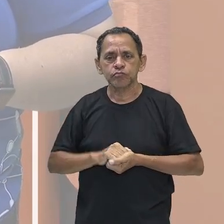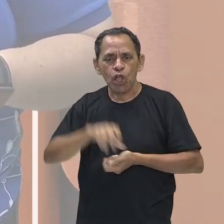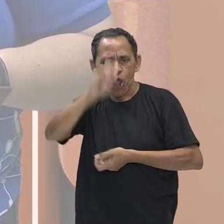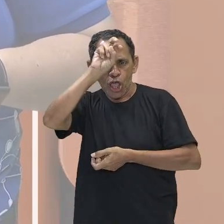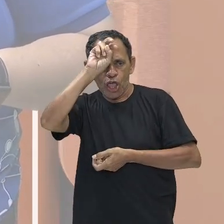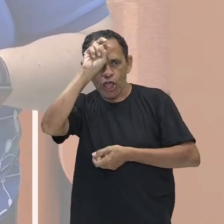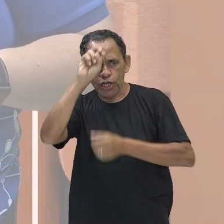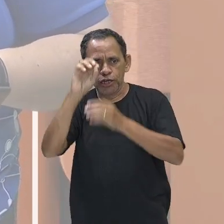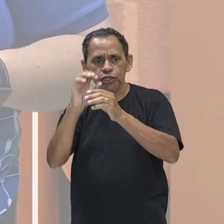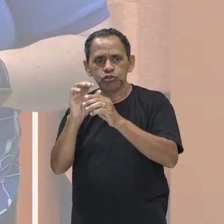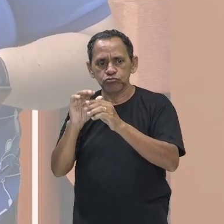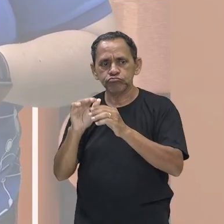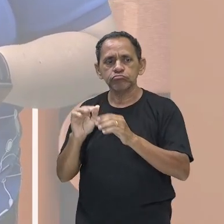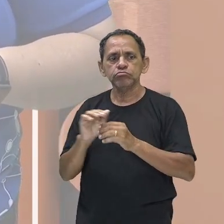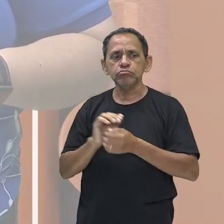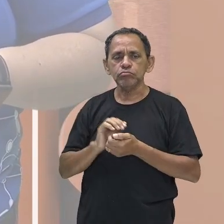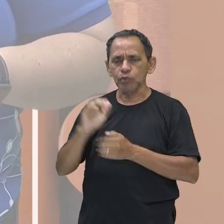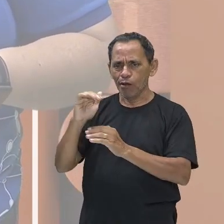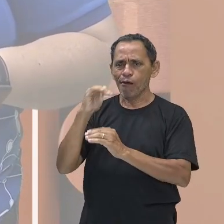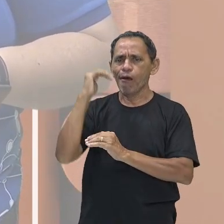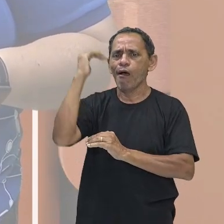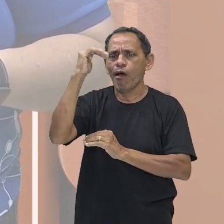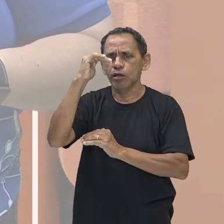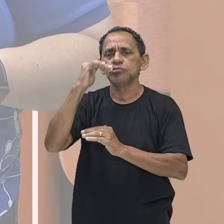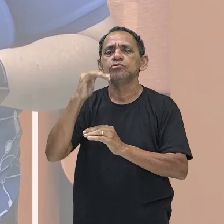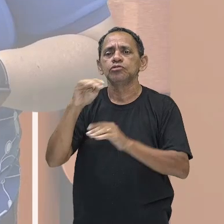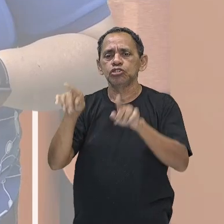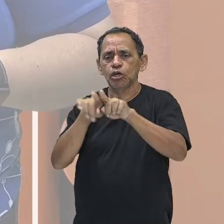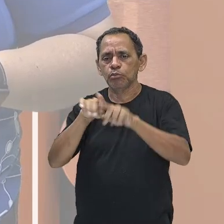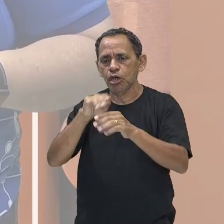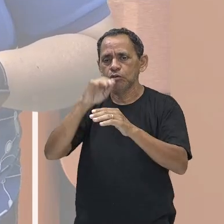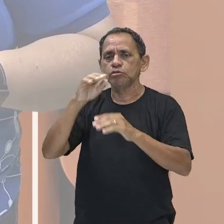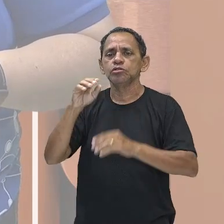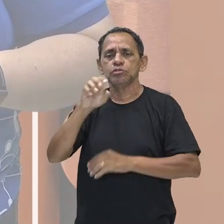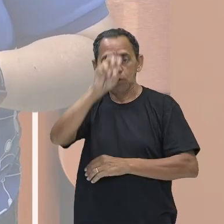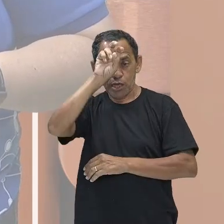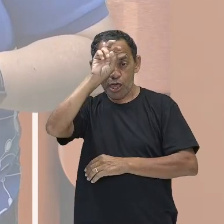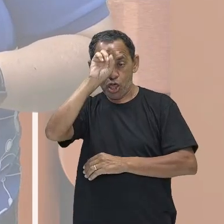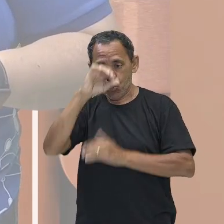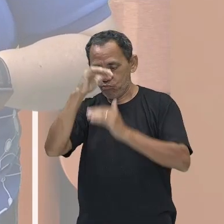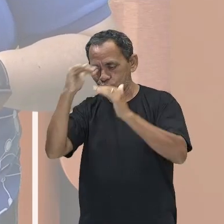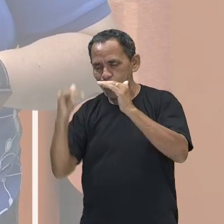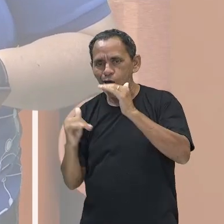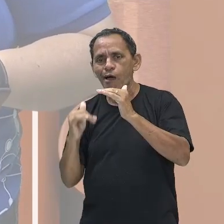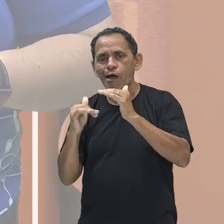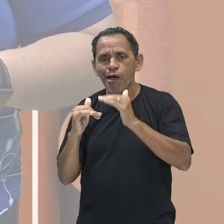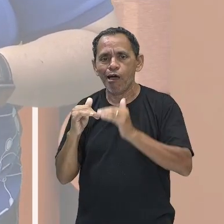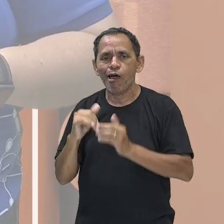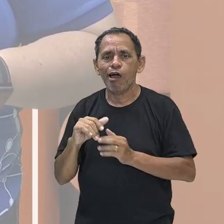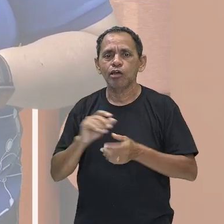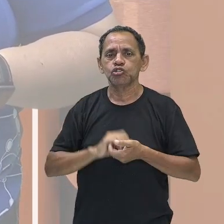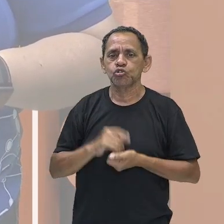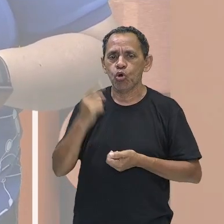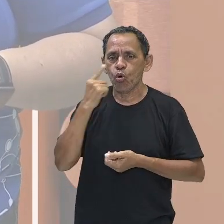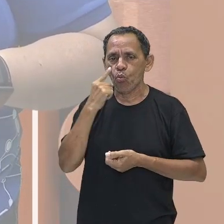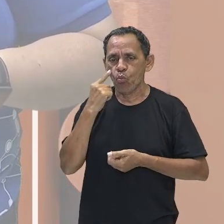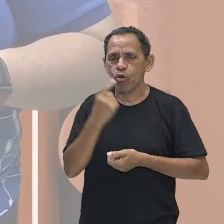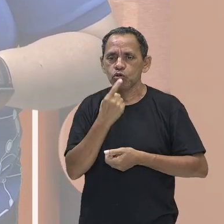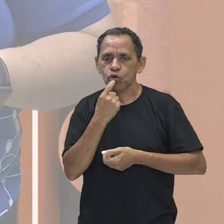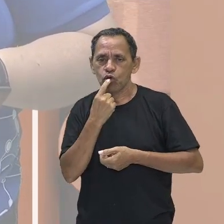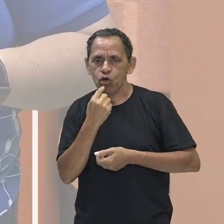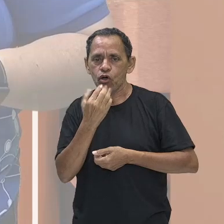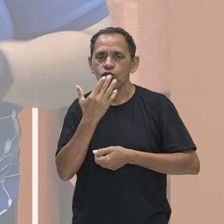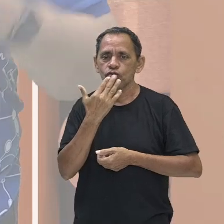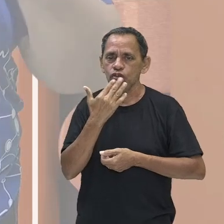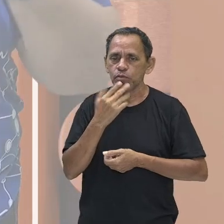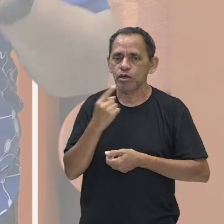está errado, é assim mesmo o Egito, tá? Nós temos, então, no Baixo Egito, esta coroa vermelha. E nós temos ali, no Alto Egito, que é